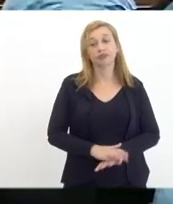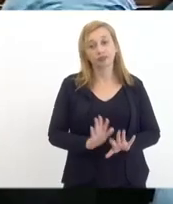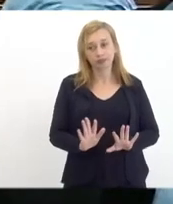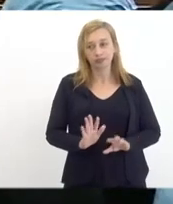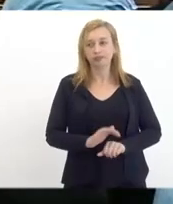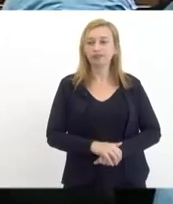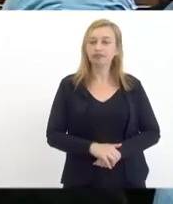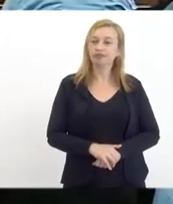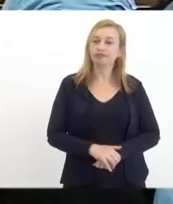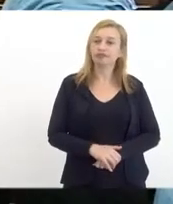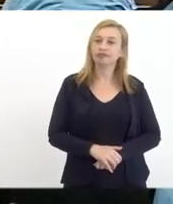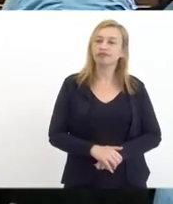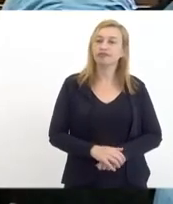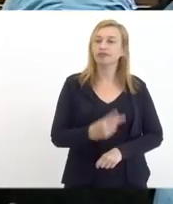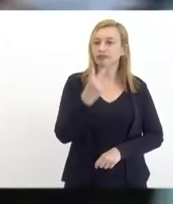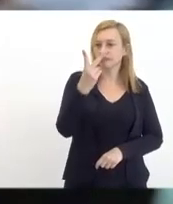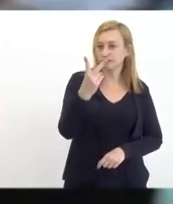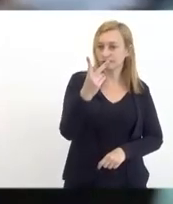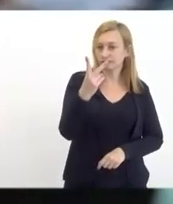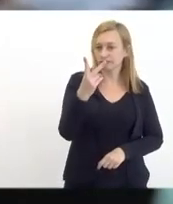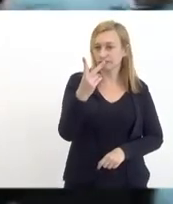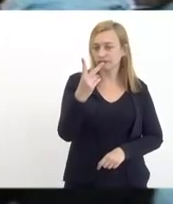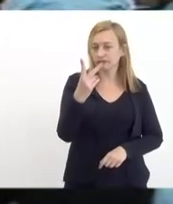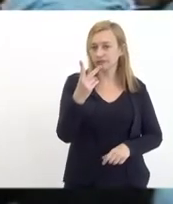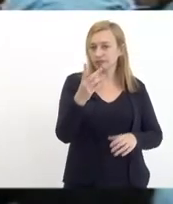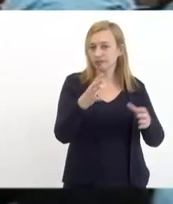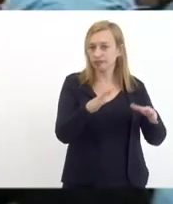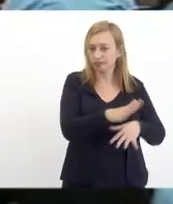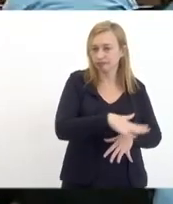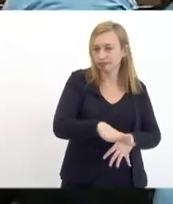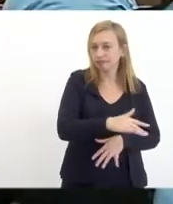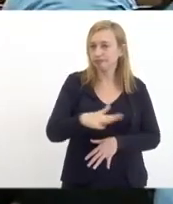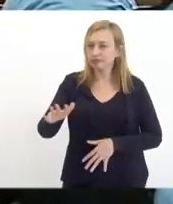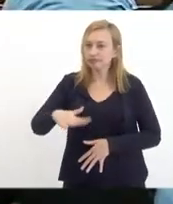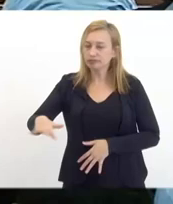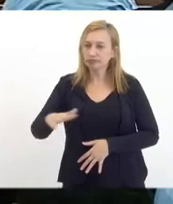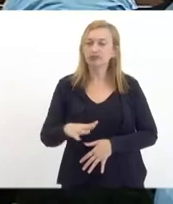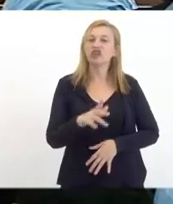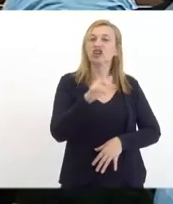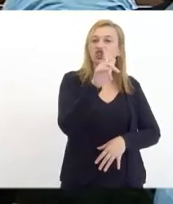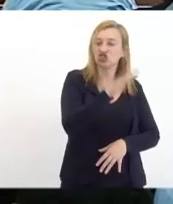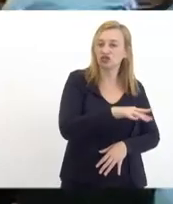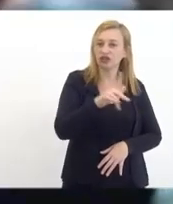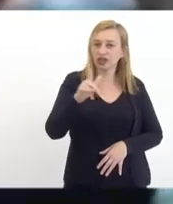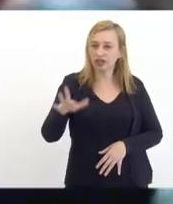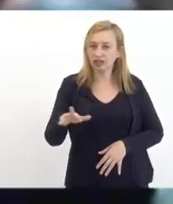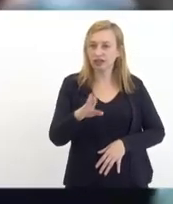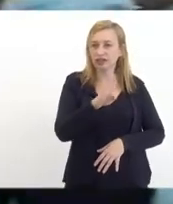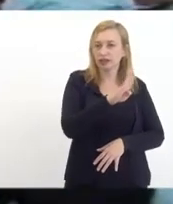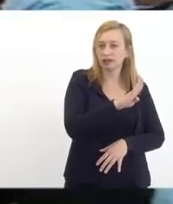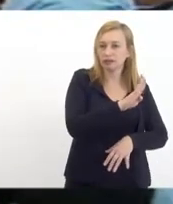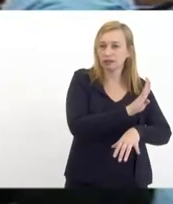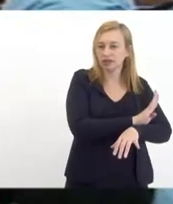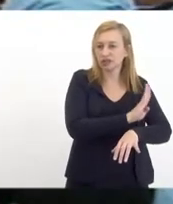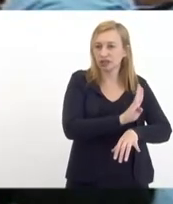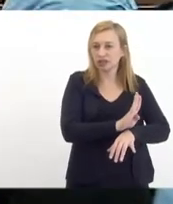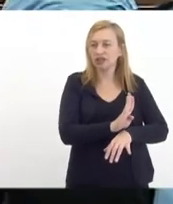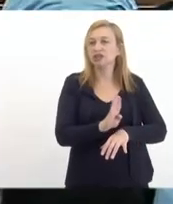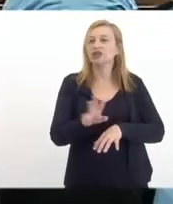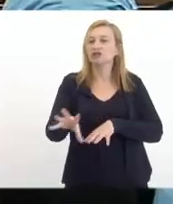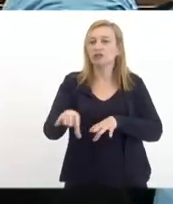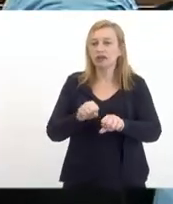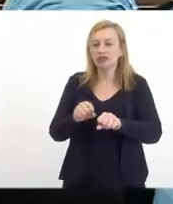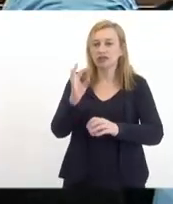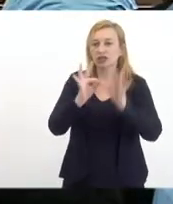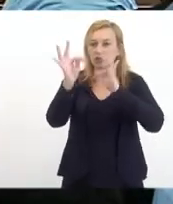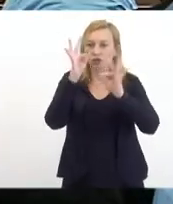em duas modalidades diferentes bacharelado e formação de tecnólogo e todos os